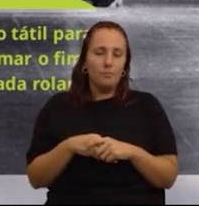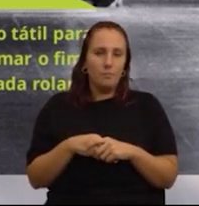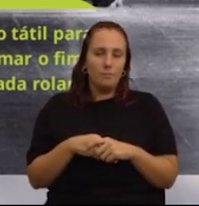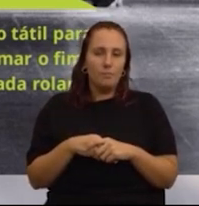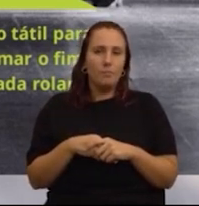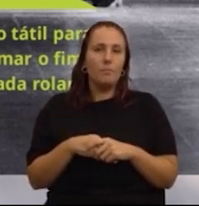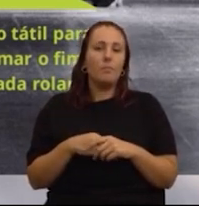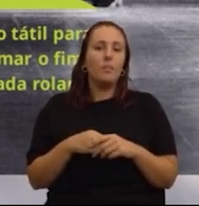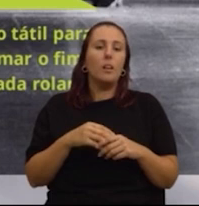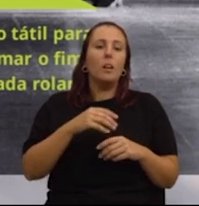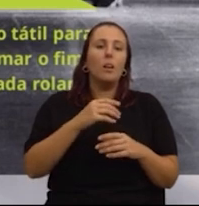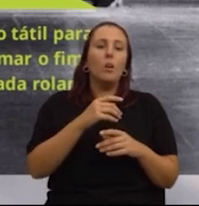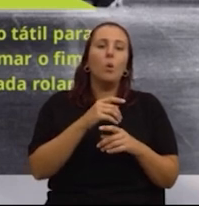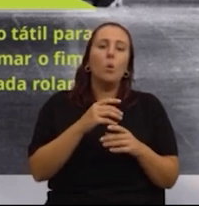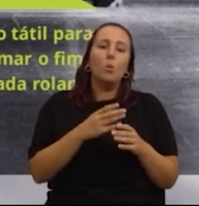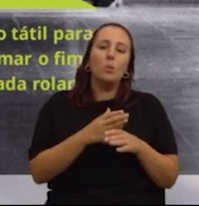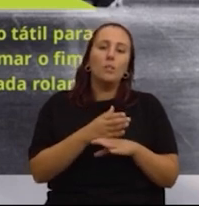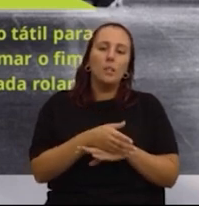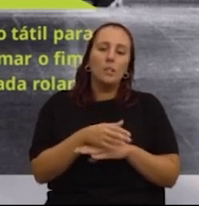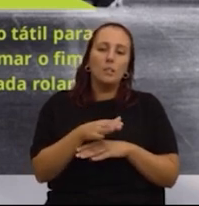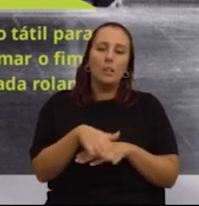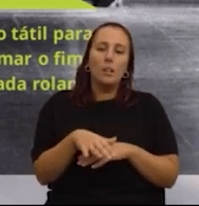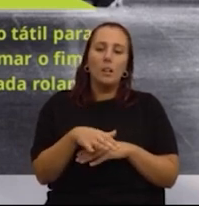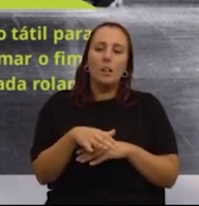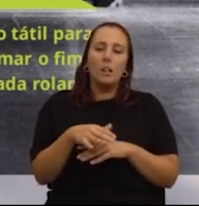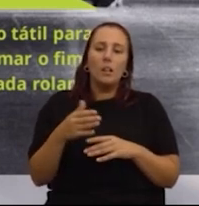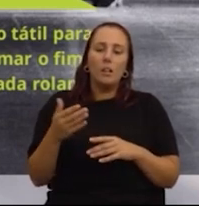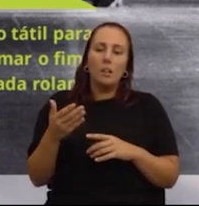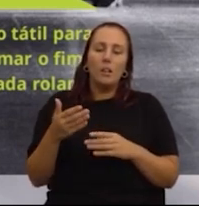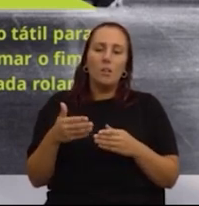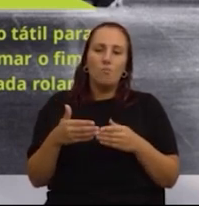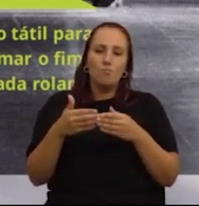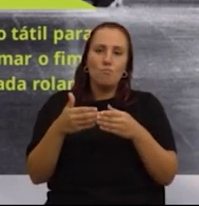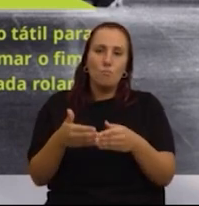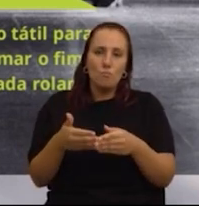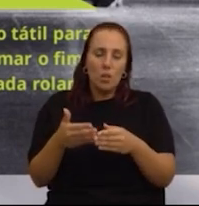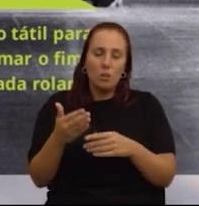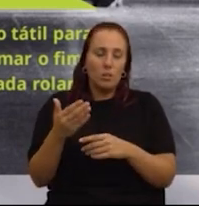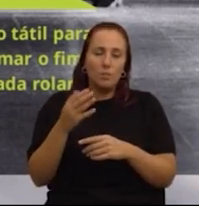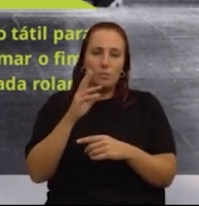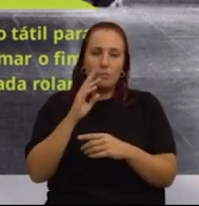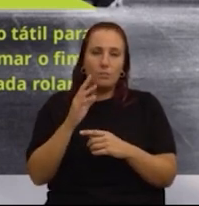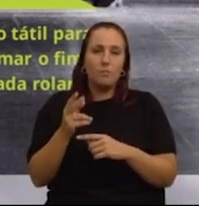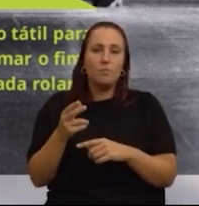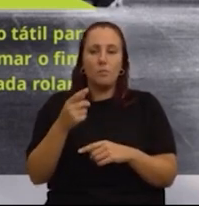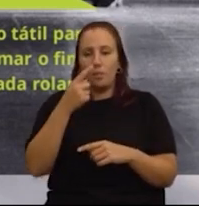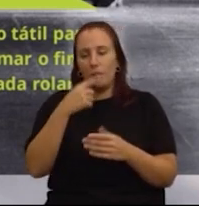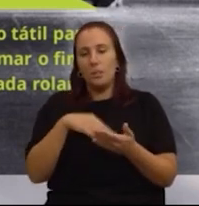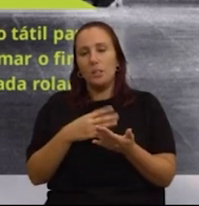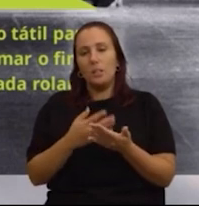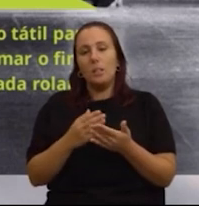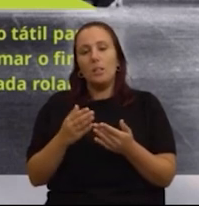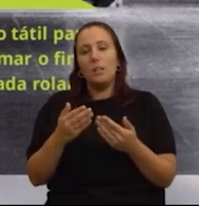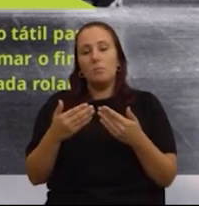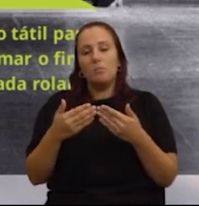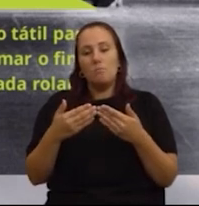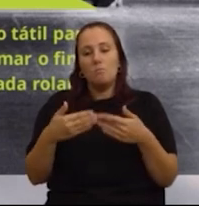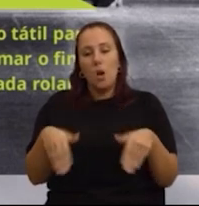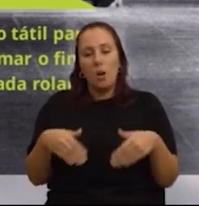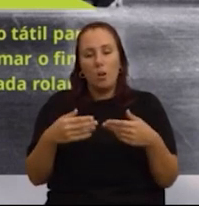ao CAIS de embarque, estes pontos de acesso, estas cancelas, também não têm